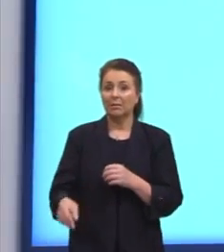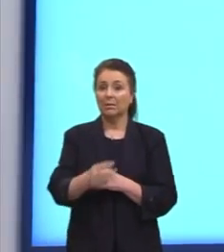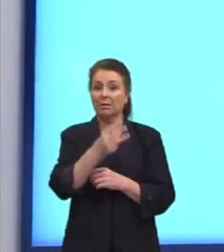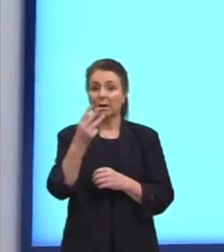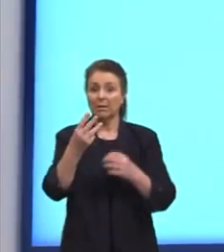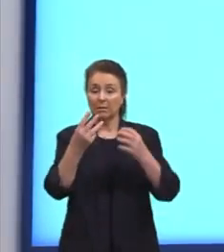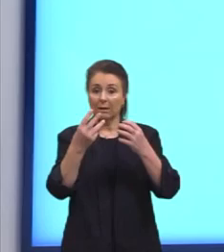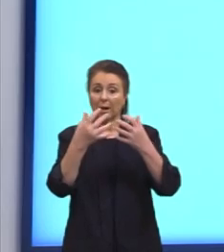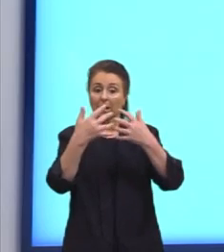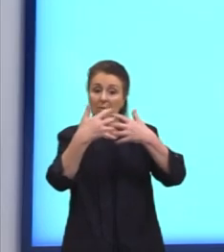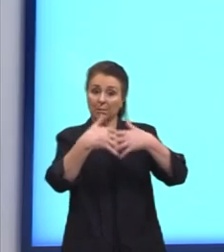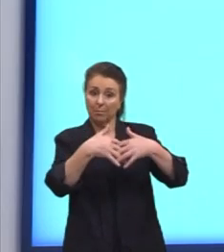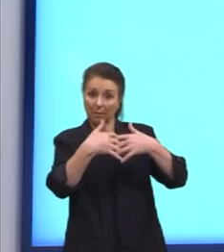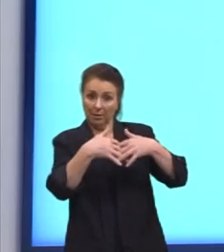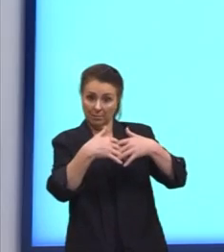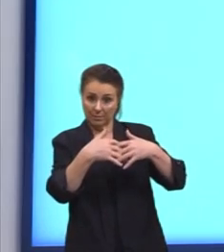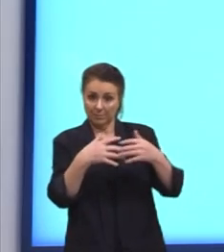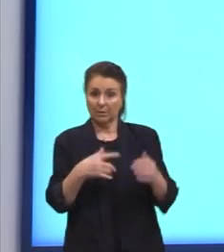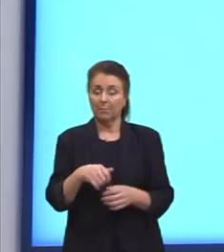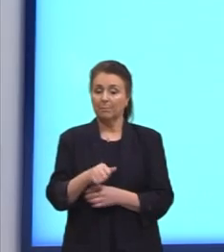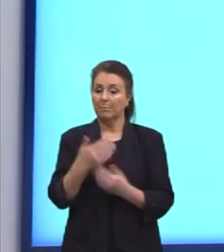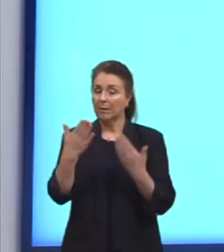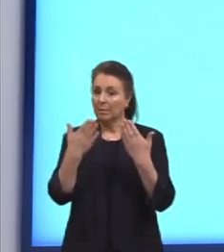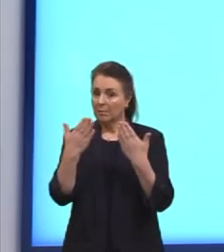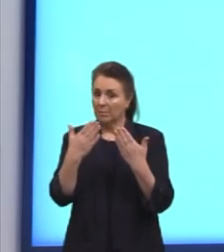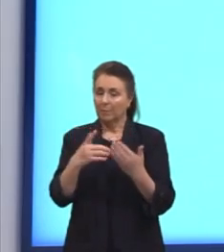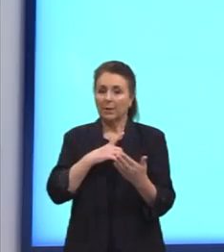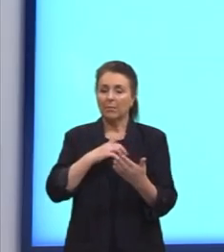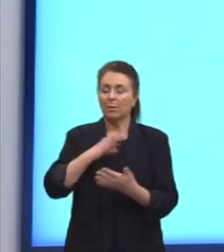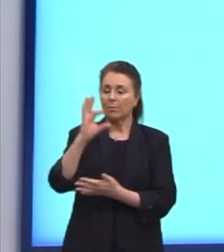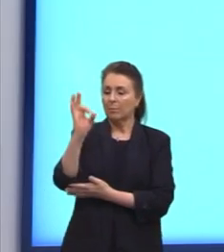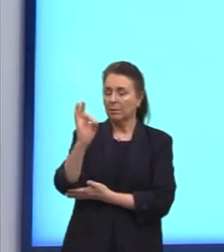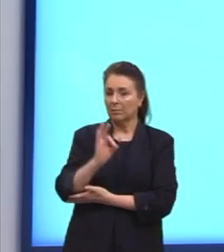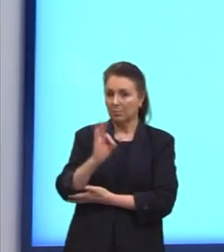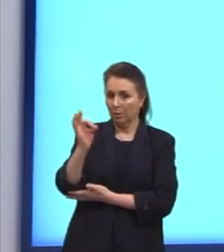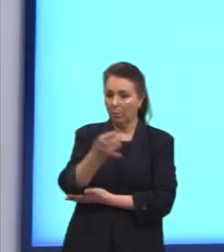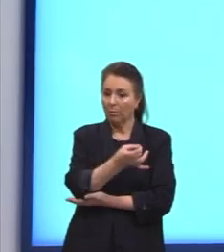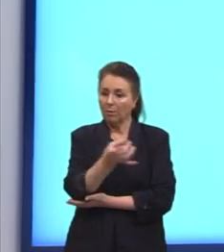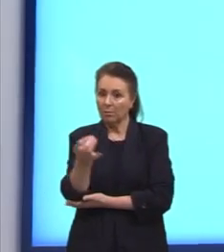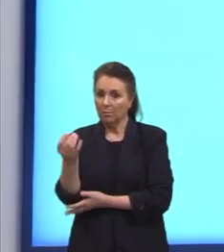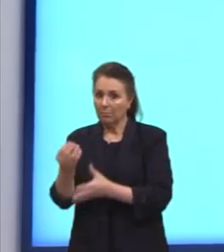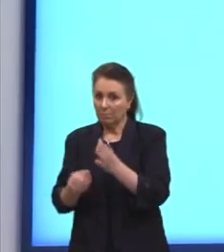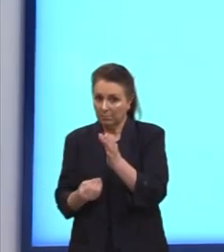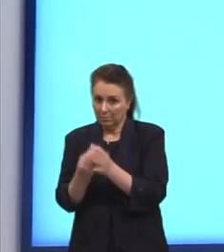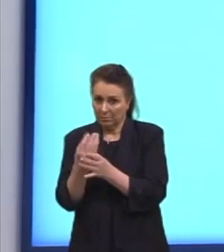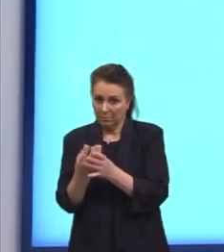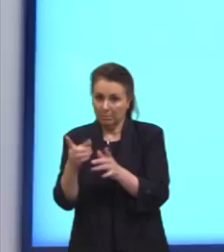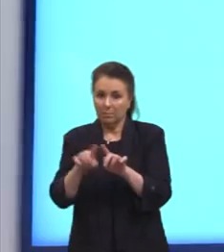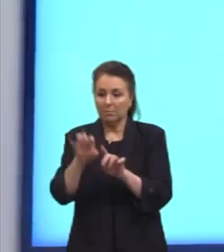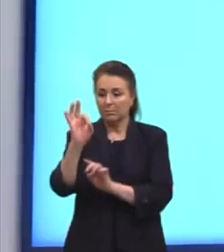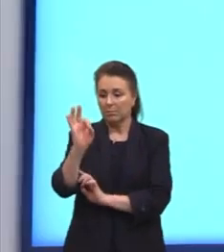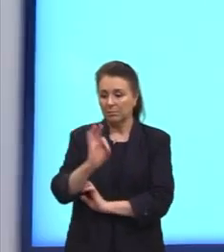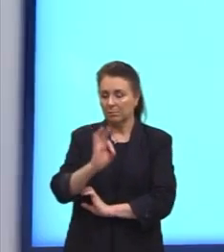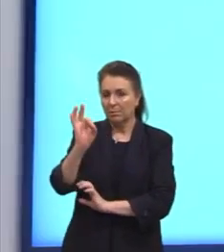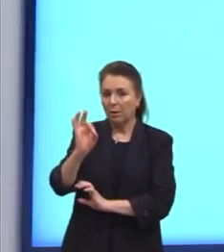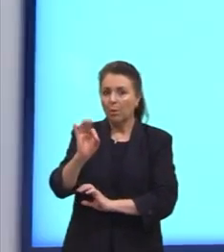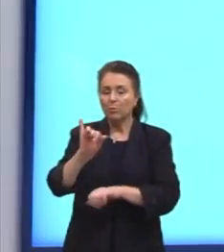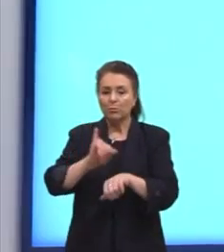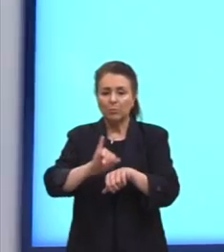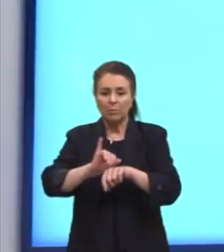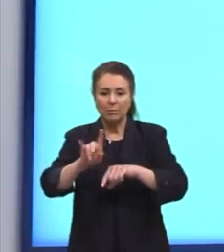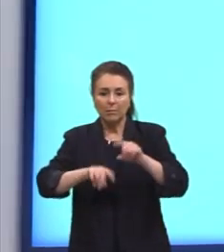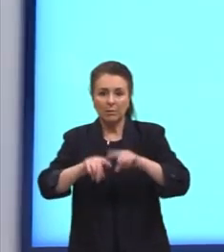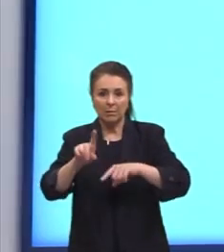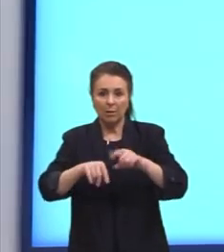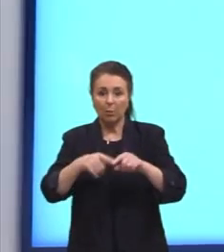que nós vamos considerar. E daí a gente tem o percentual que cada uma produz e também o percentual de peças que saem com